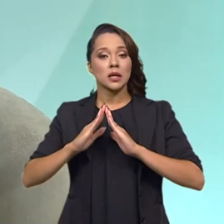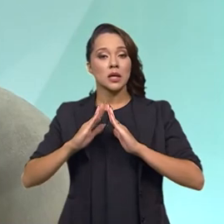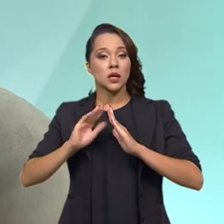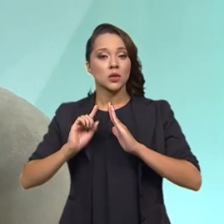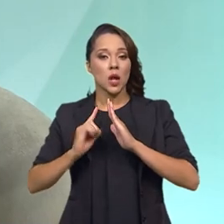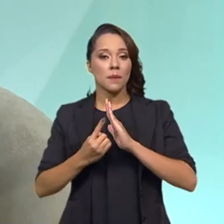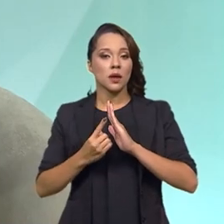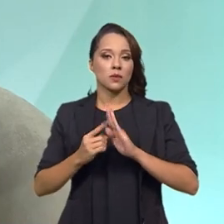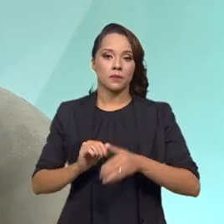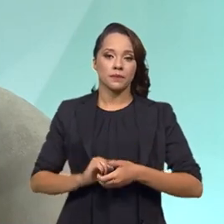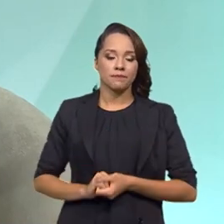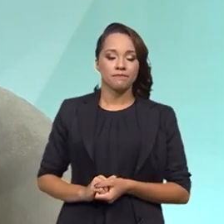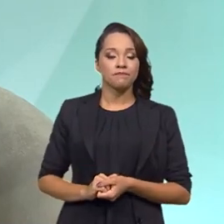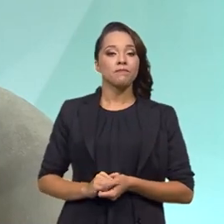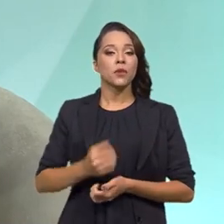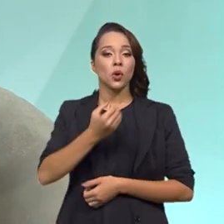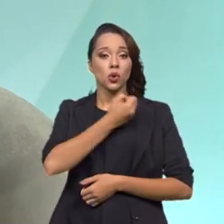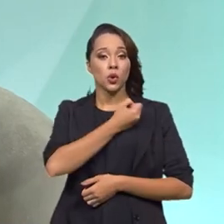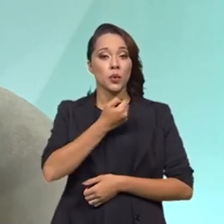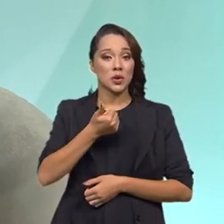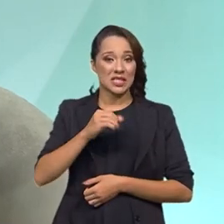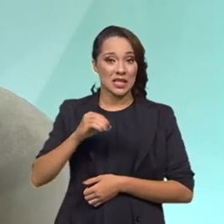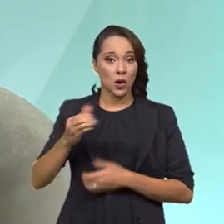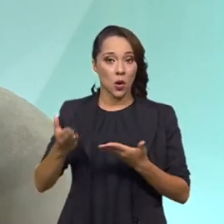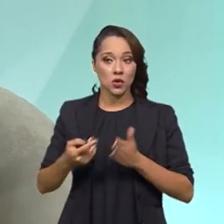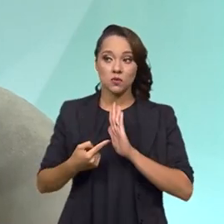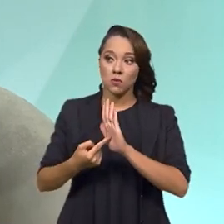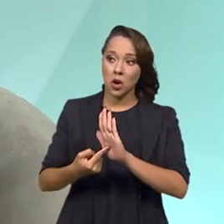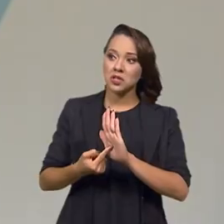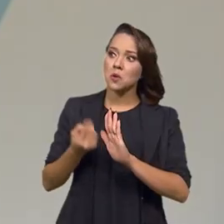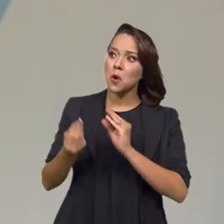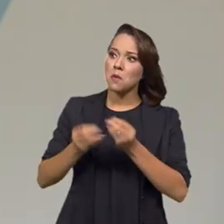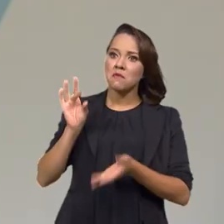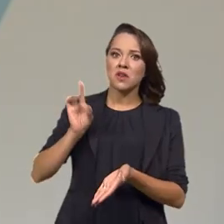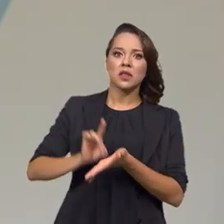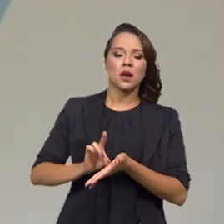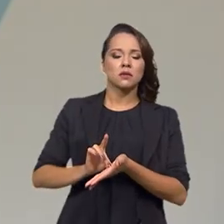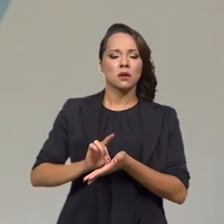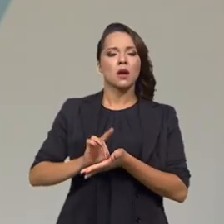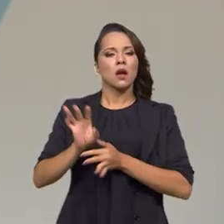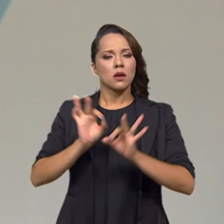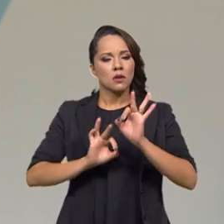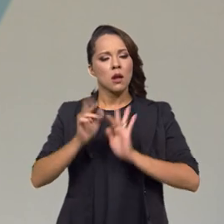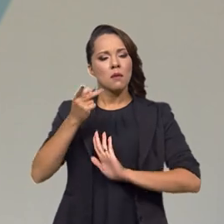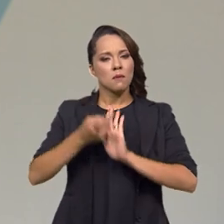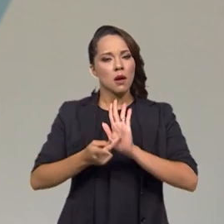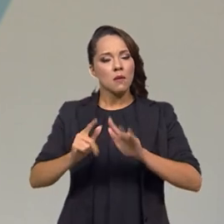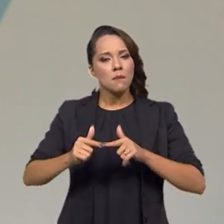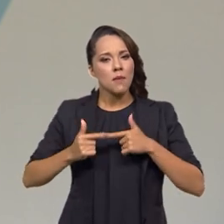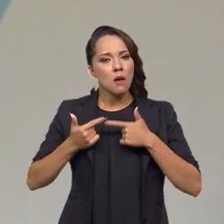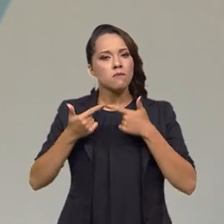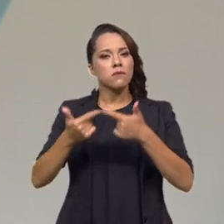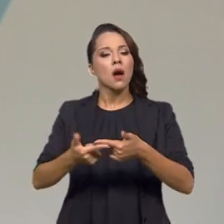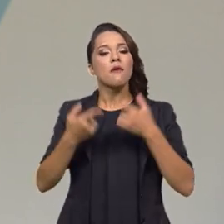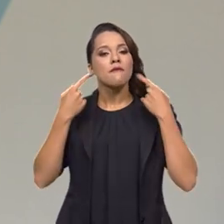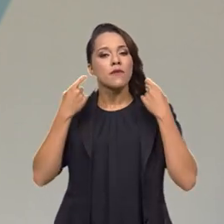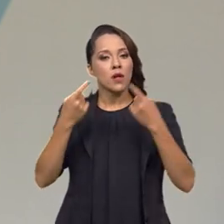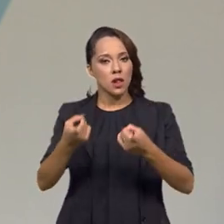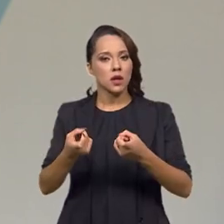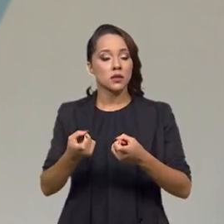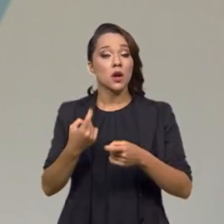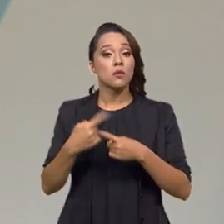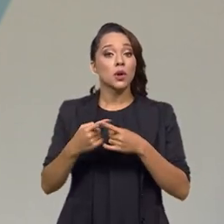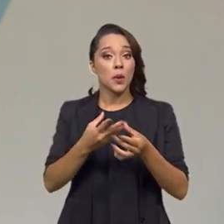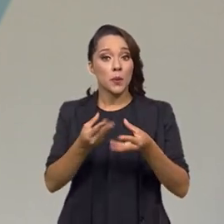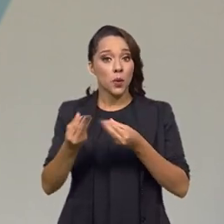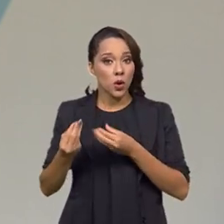hoje mostra uma realidade que nos fez fazer um planejamento para combater essas violências, porque